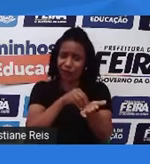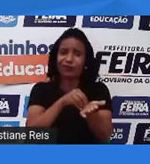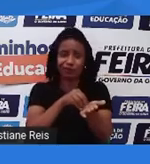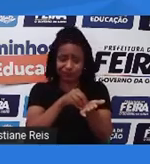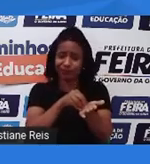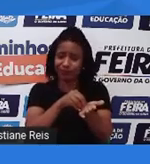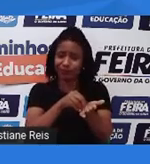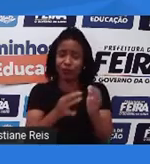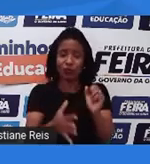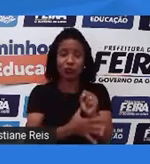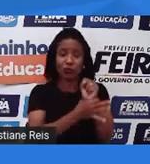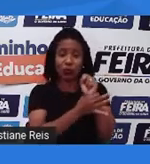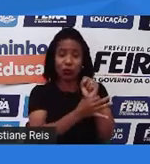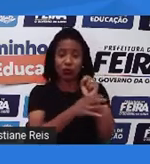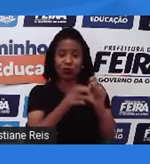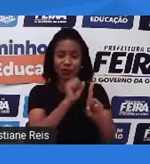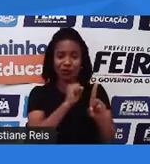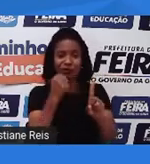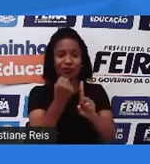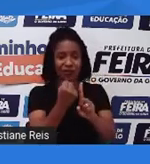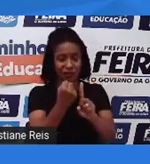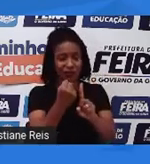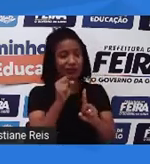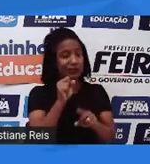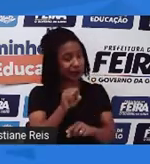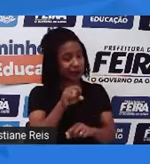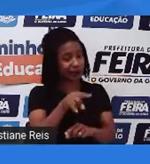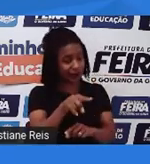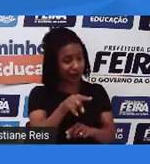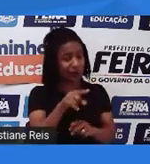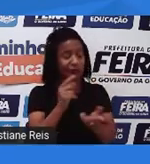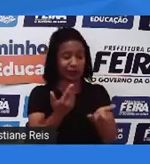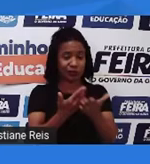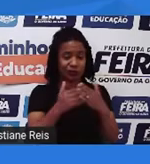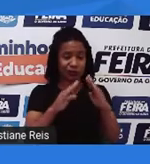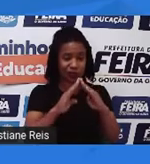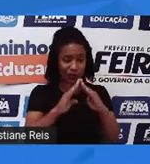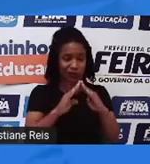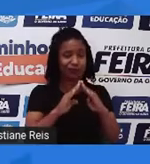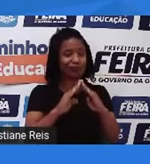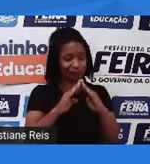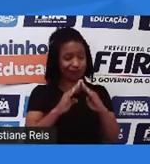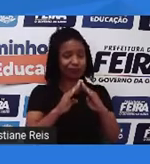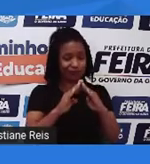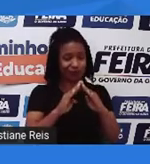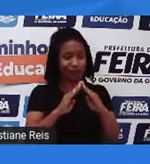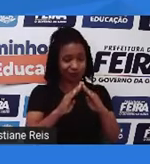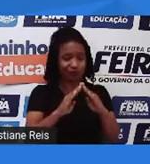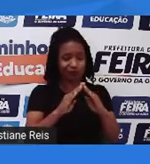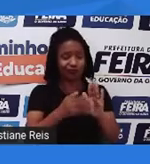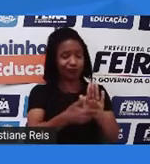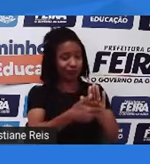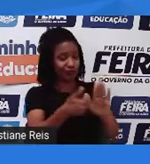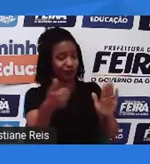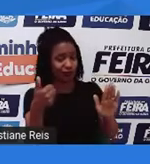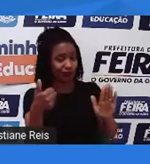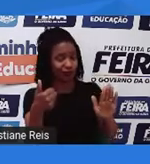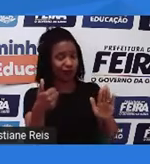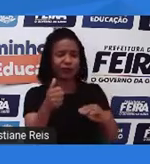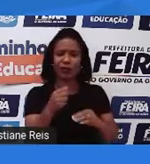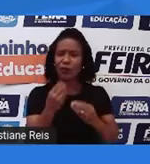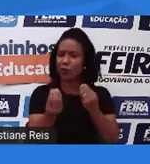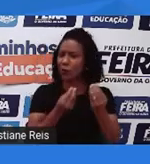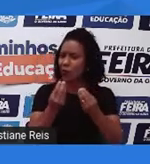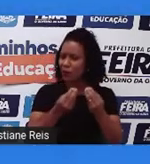social. Se não, você será suspenso. Então, vejam a situação, né? Como é que você, então, deve agir?